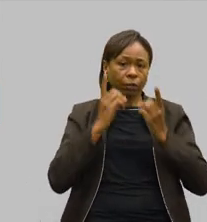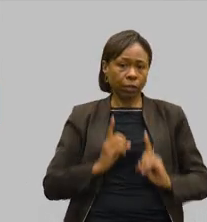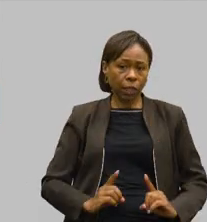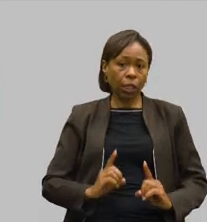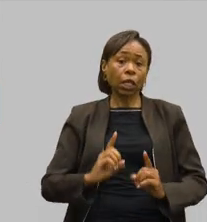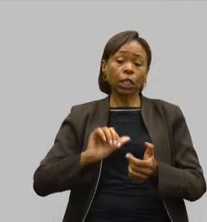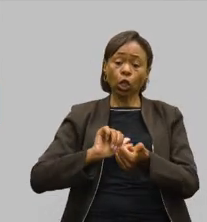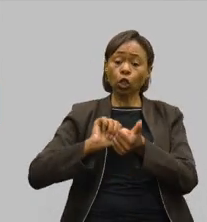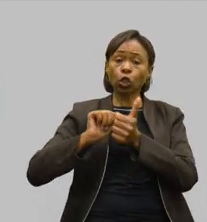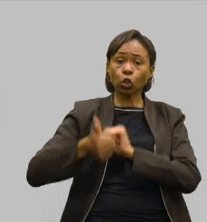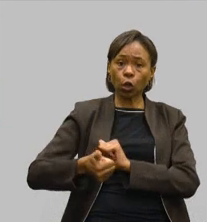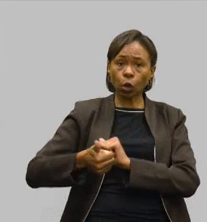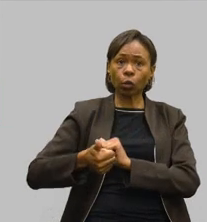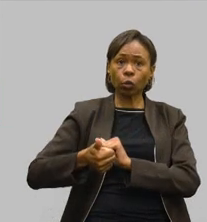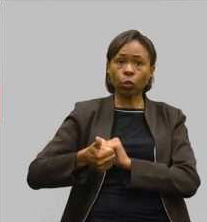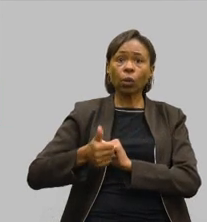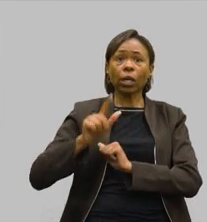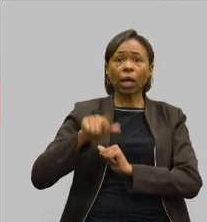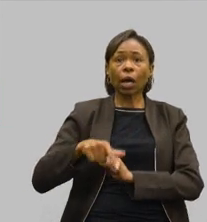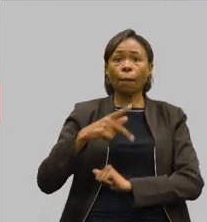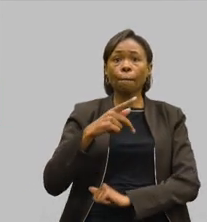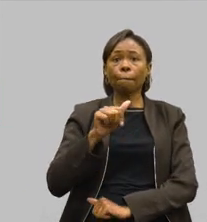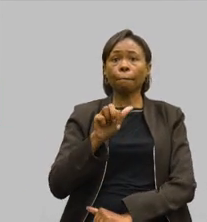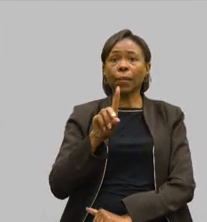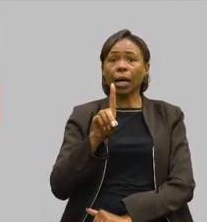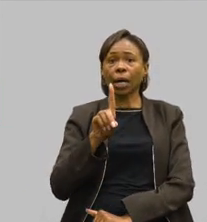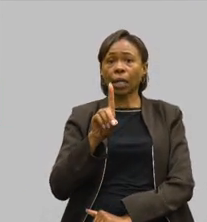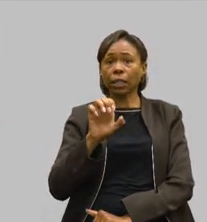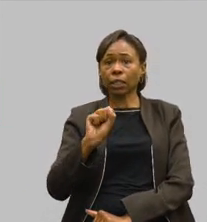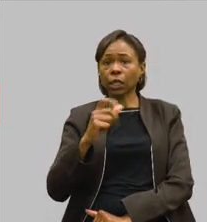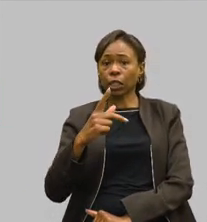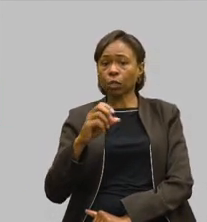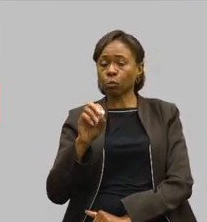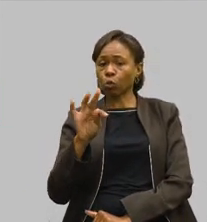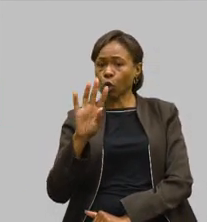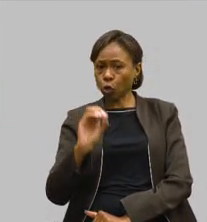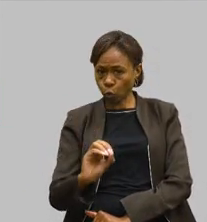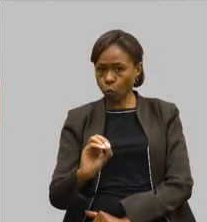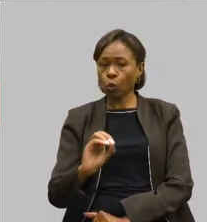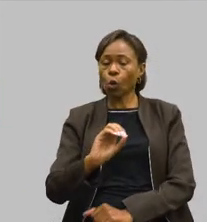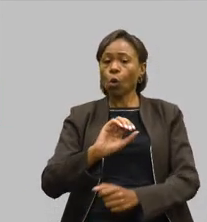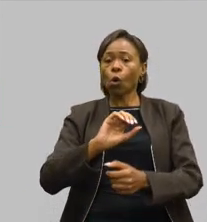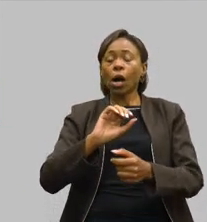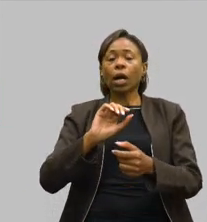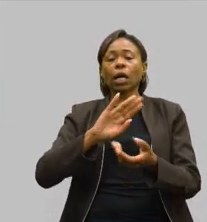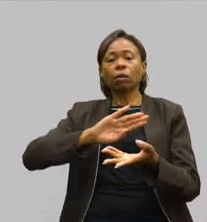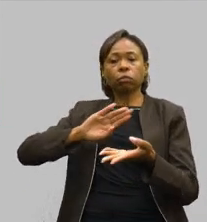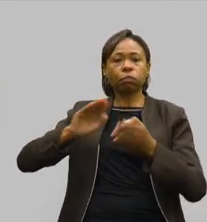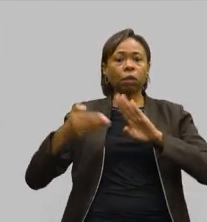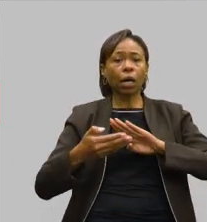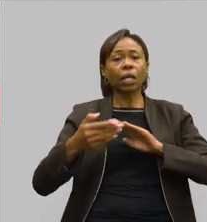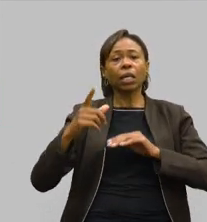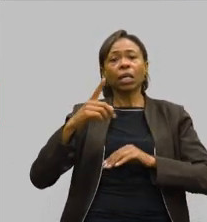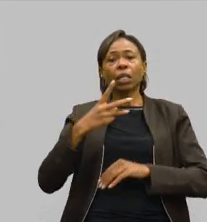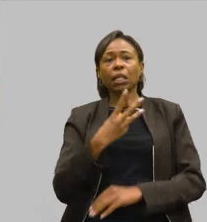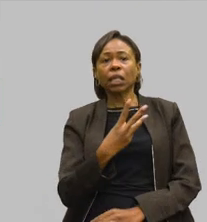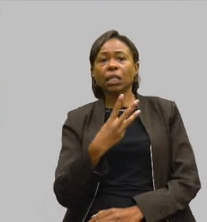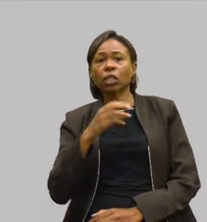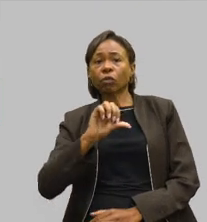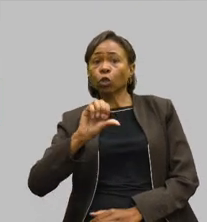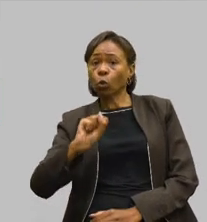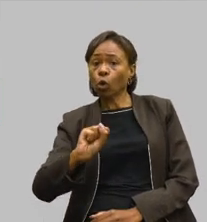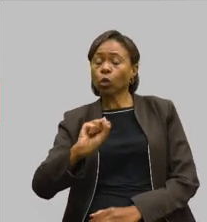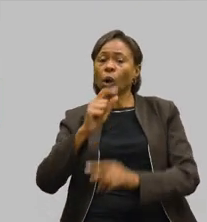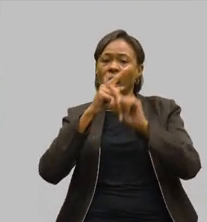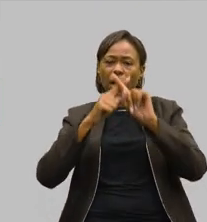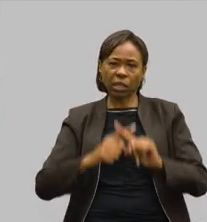Interior de Minas do Paradesporto, em que 398 atletas participaram em 30 municípios, e,